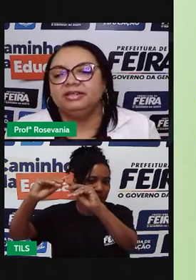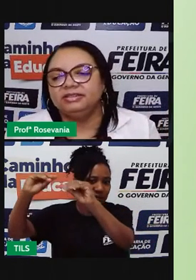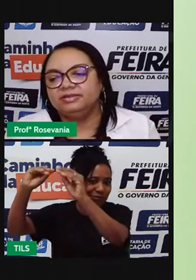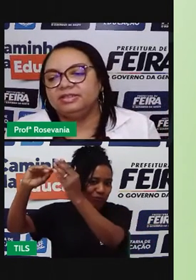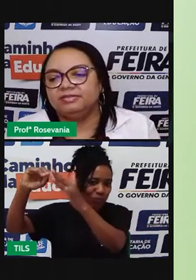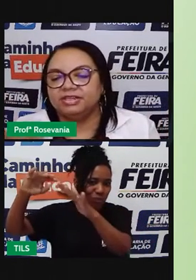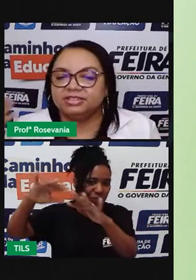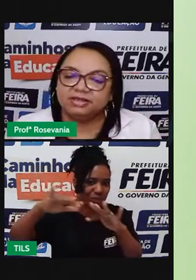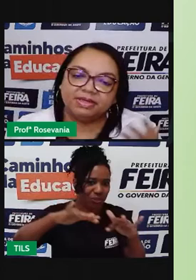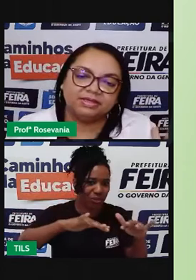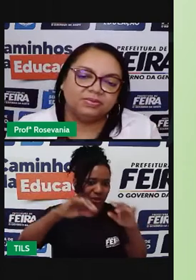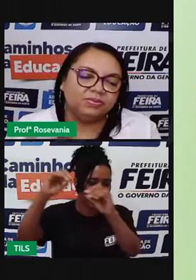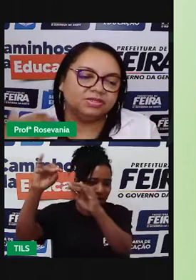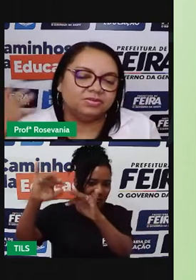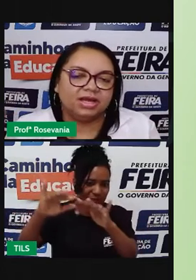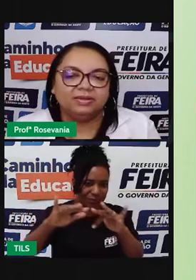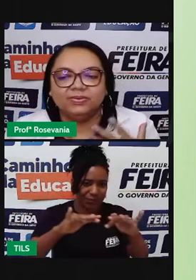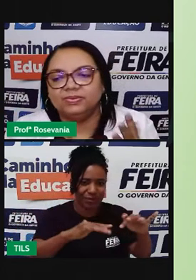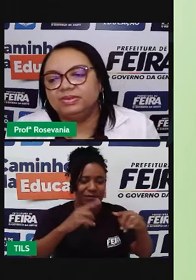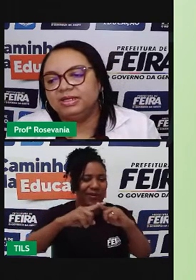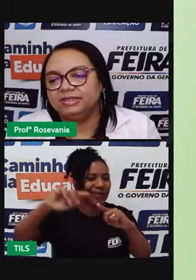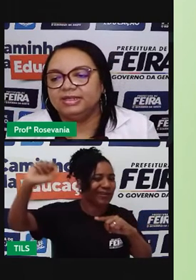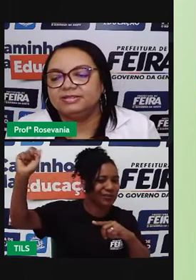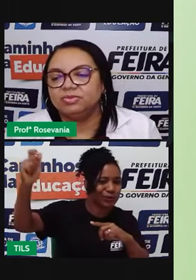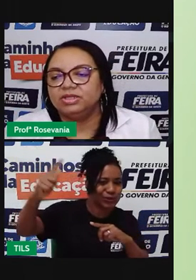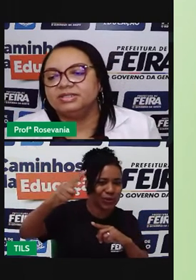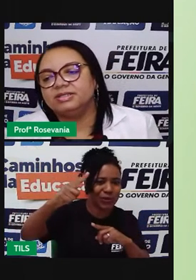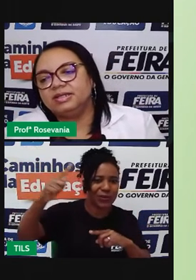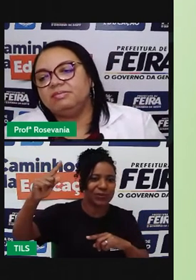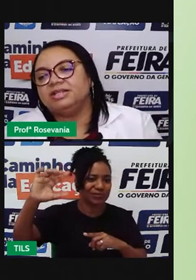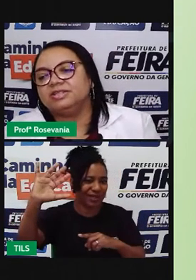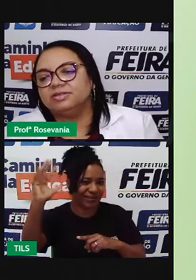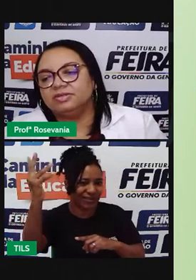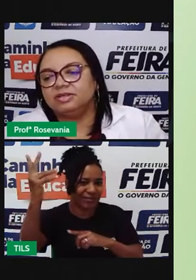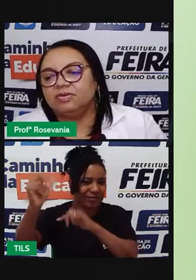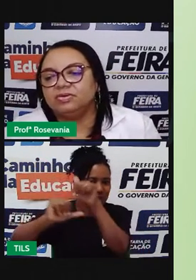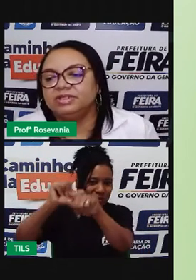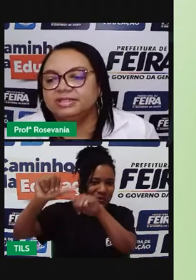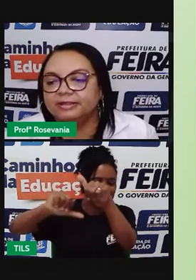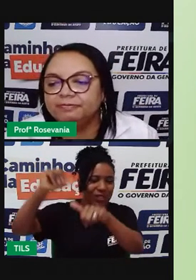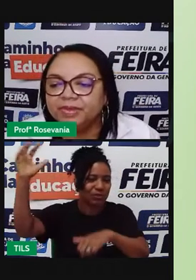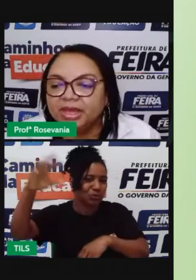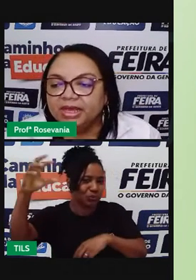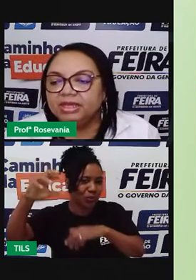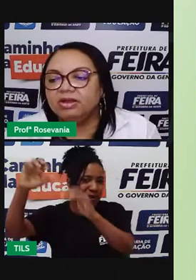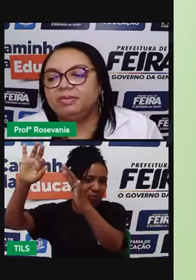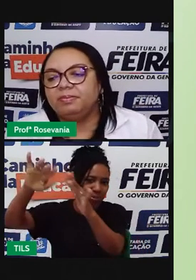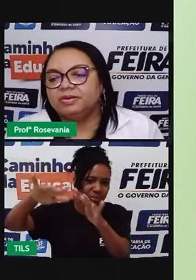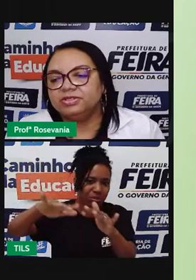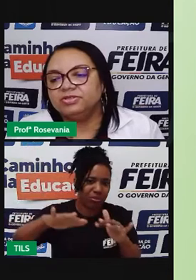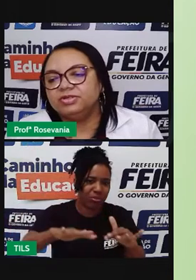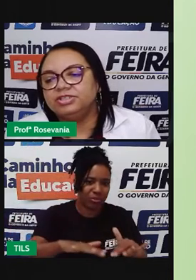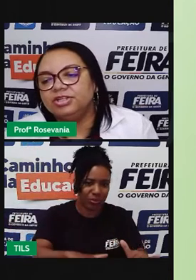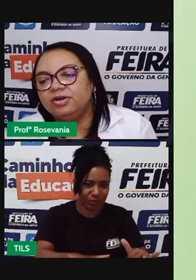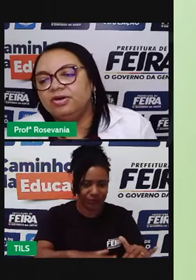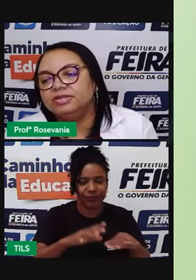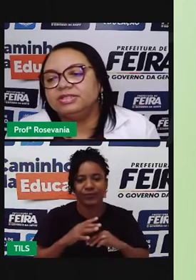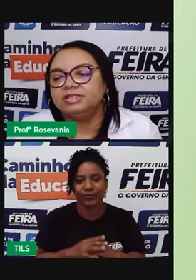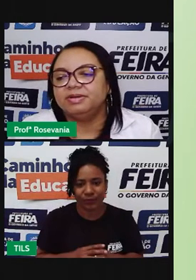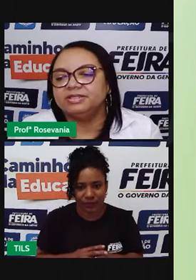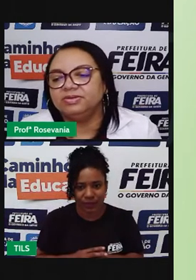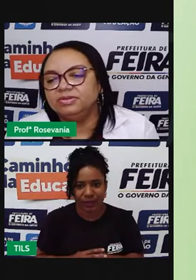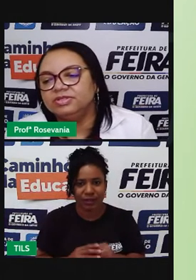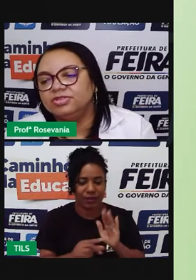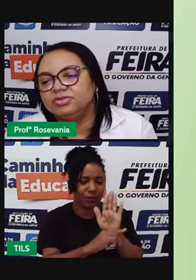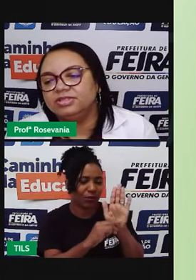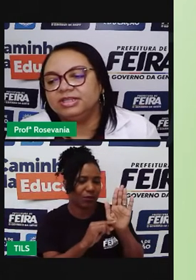degradando através das temperaturas, do calor, né, das mudanças climáticas, todas as que vão acontecendo. Então, a proposta de Jurandir Ross,